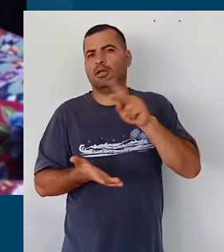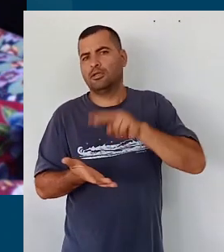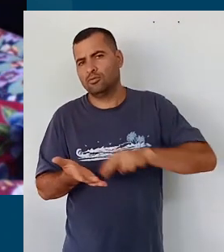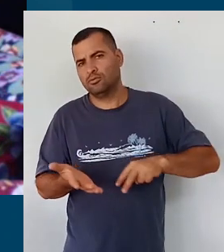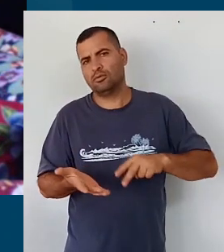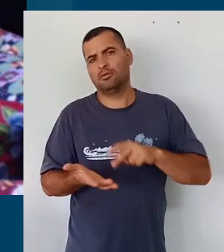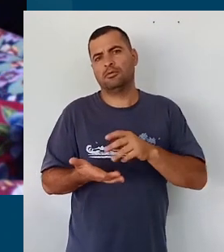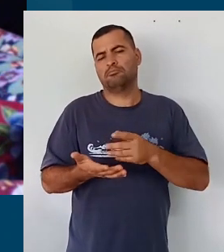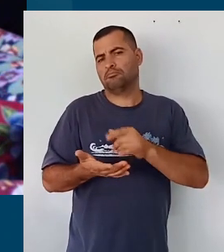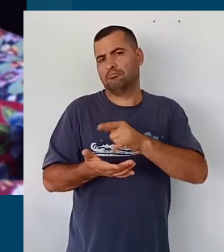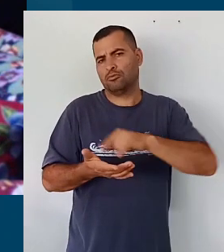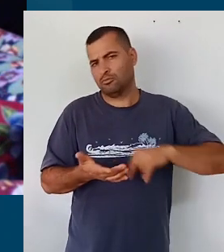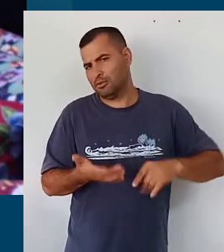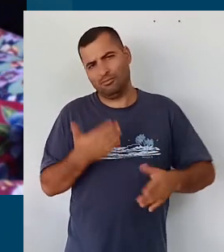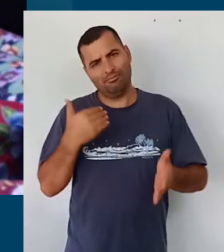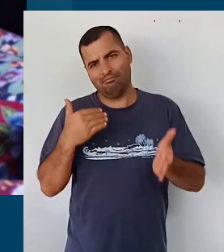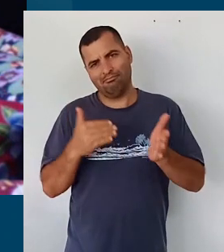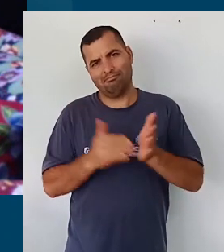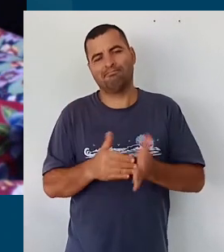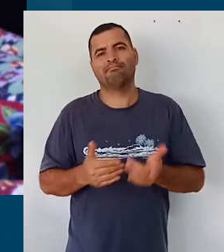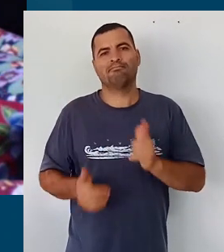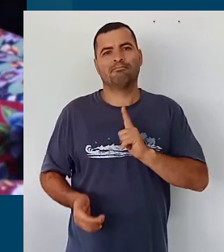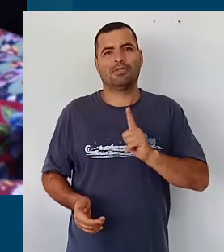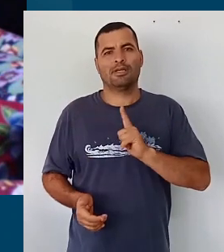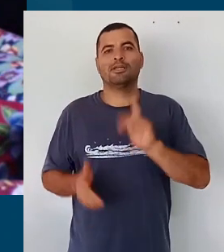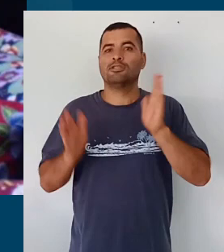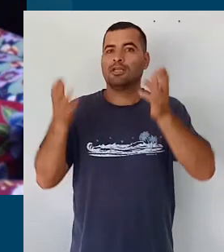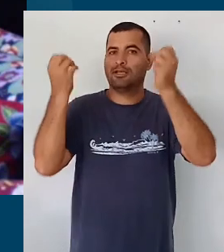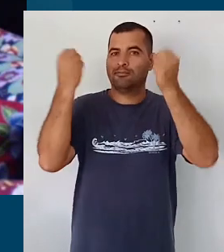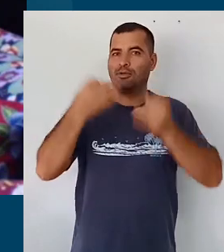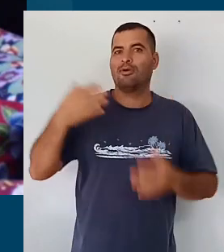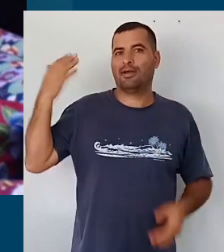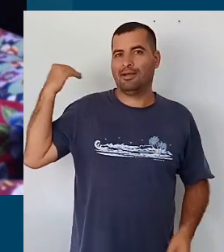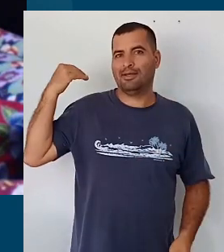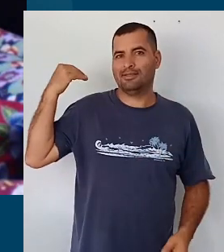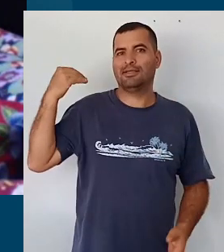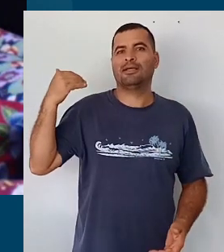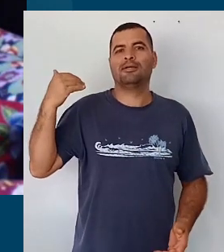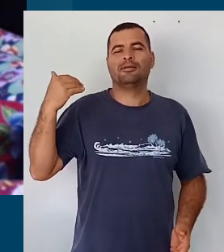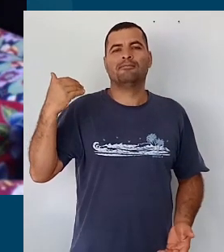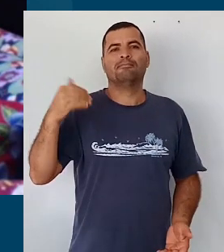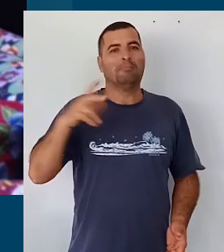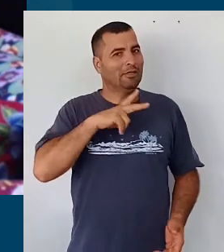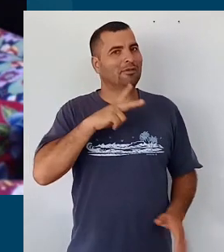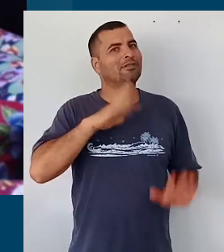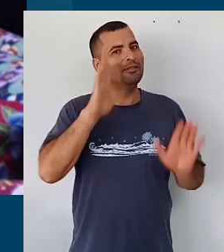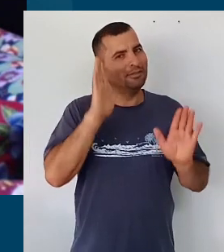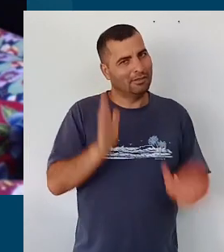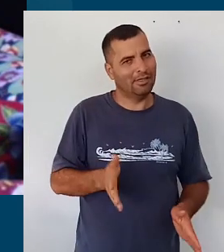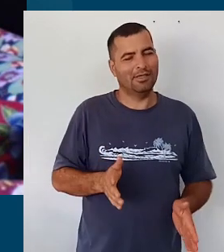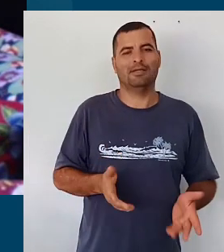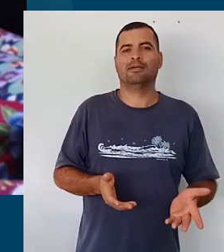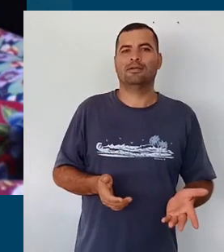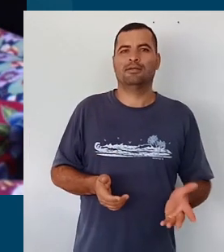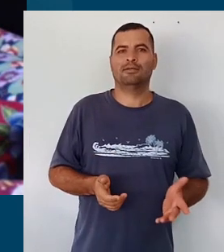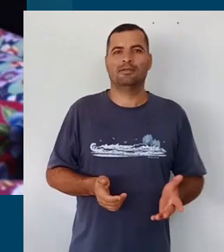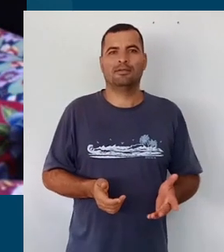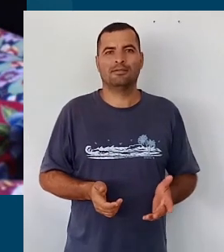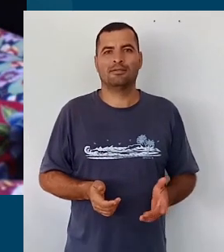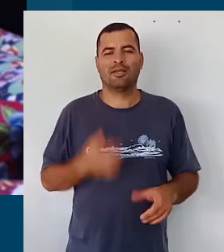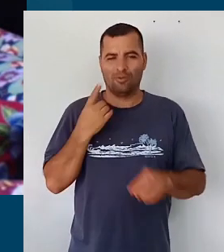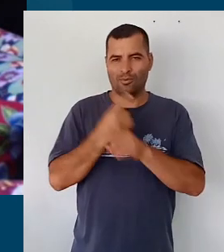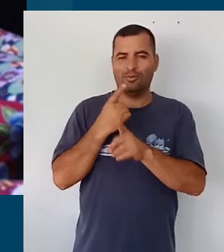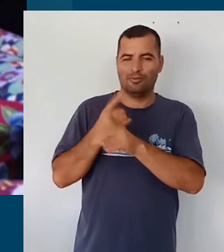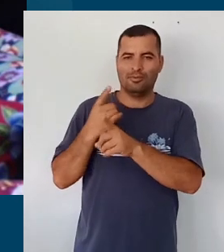então, acho que, eu já disse isso pessoalmente para todos, né, durante os nossos encontros,